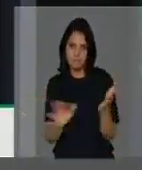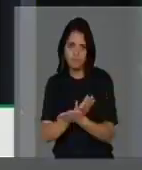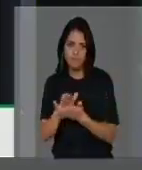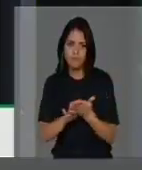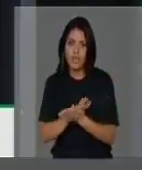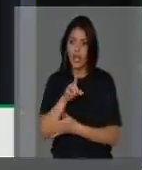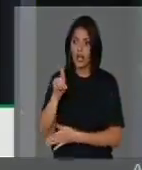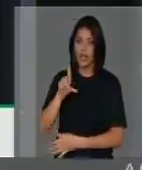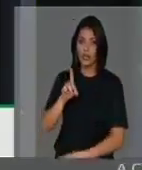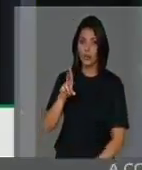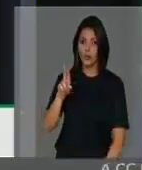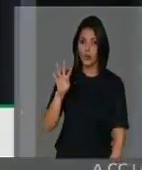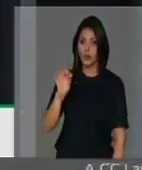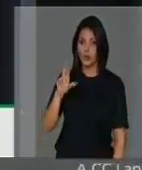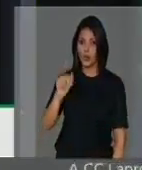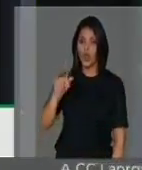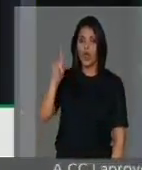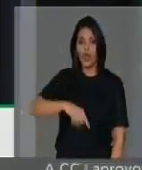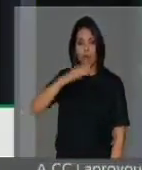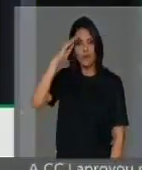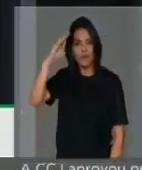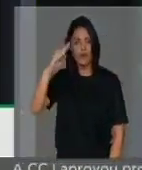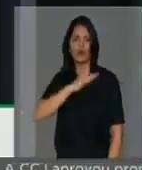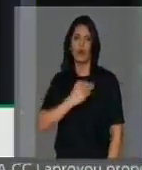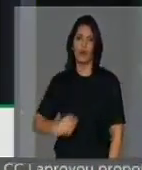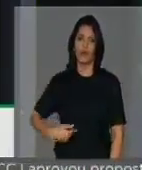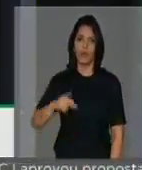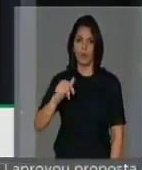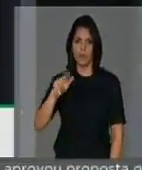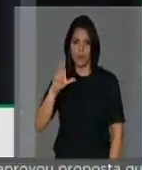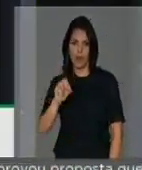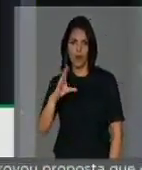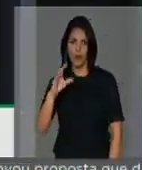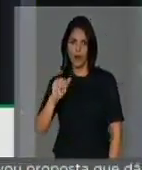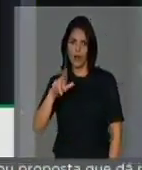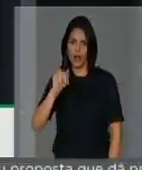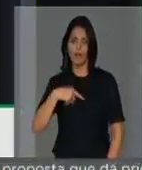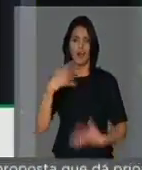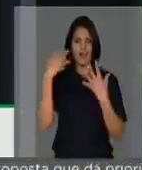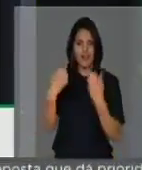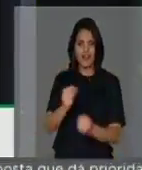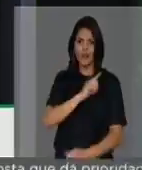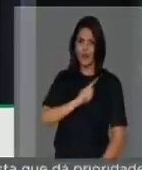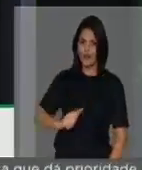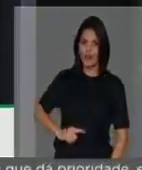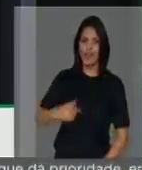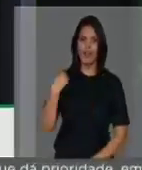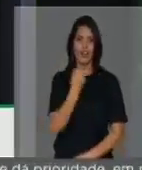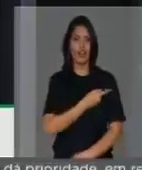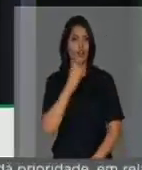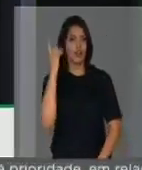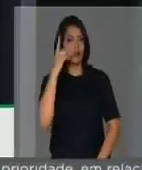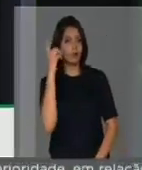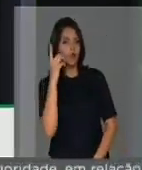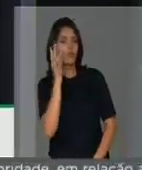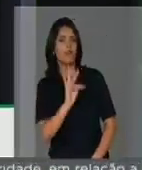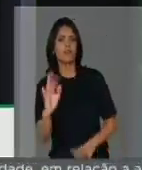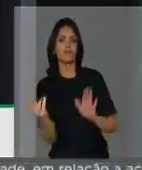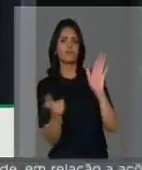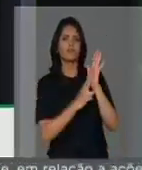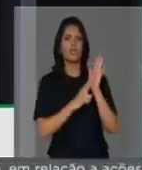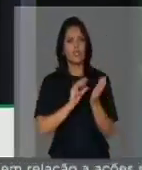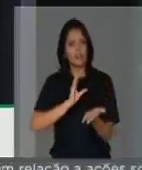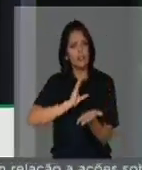A doutora é uma prioridade do Governo, Paulo Câmara. Por este motivo, atendendo o pedido do Governador, nós, deputados federais, assumimos o compromisso de